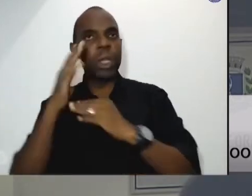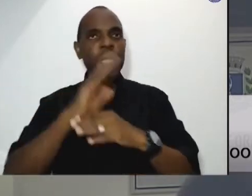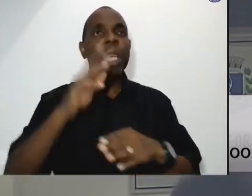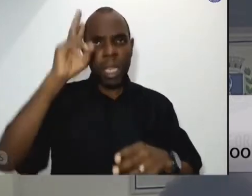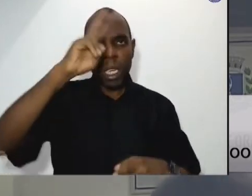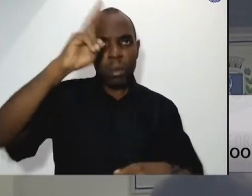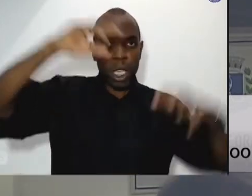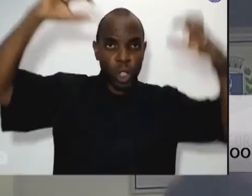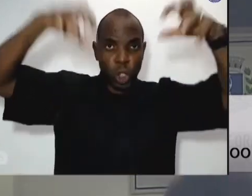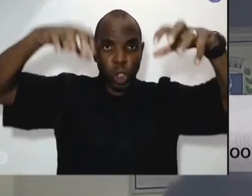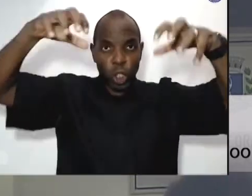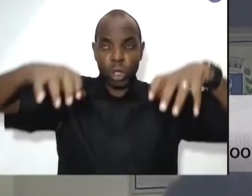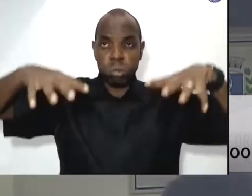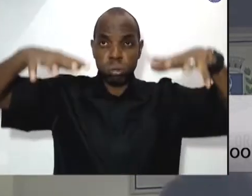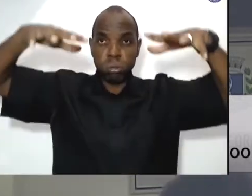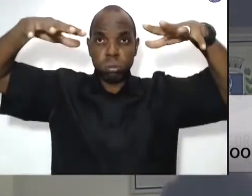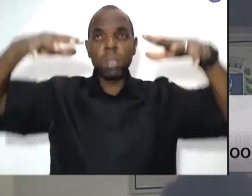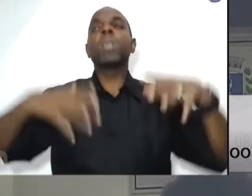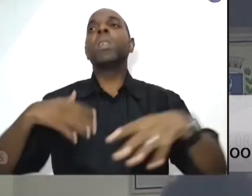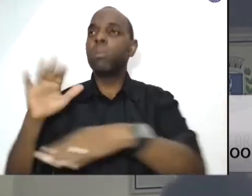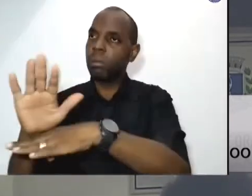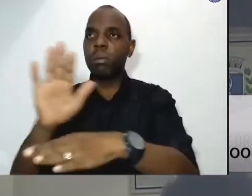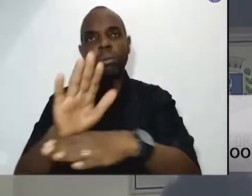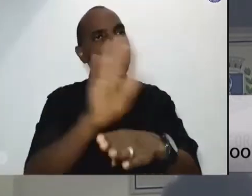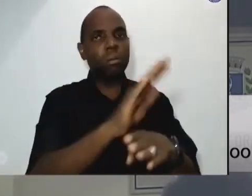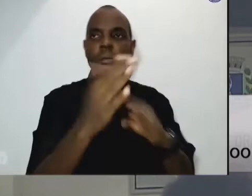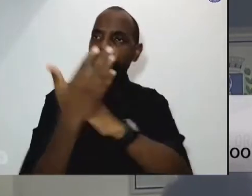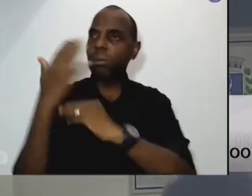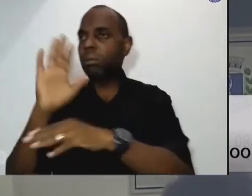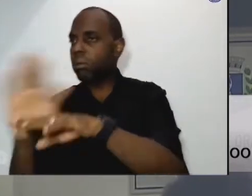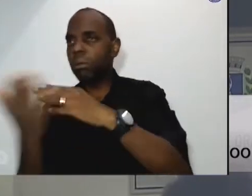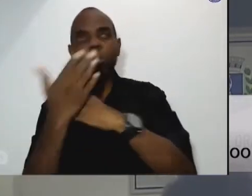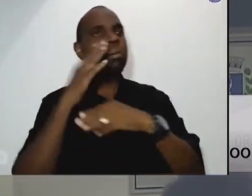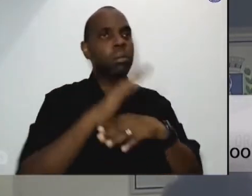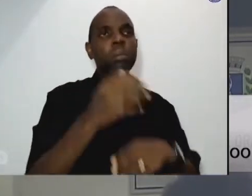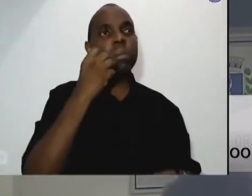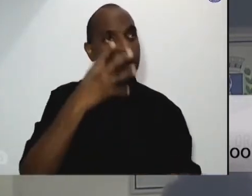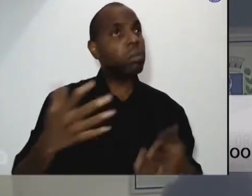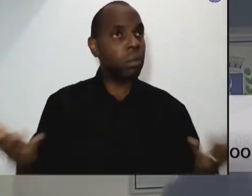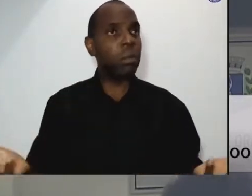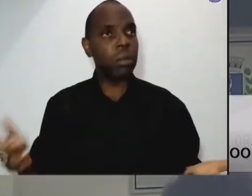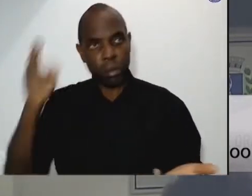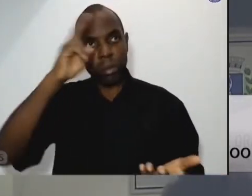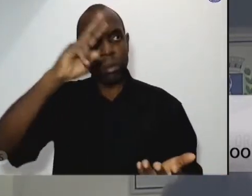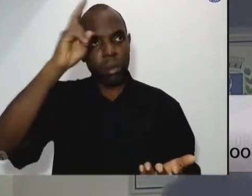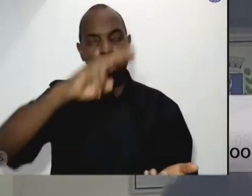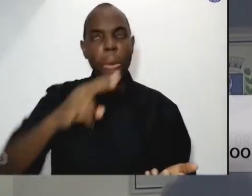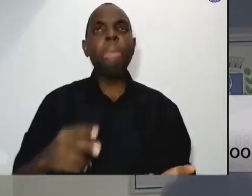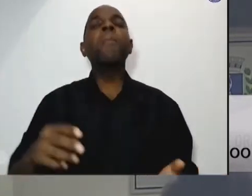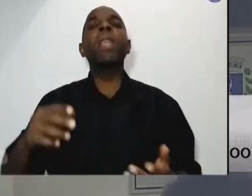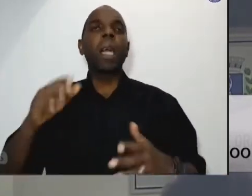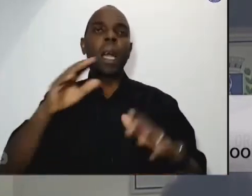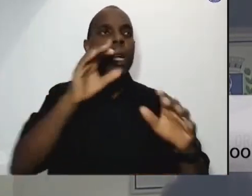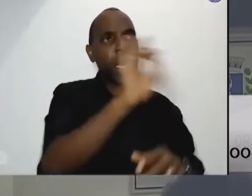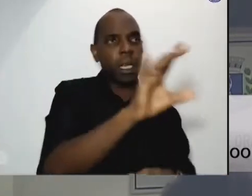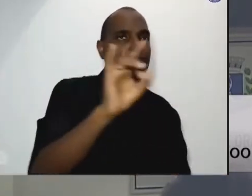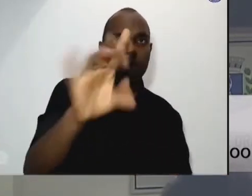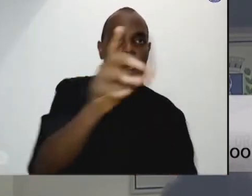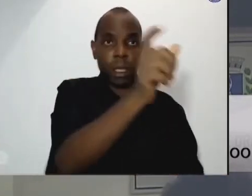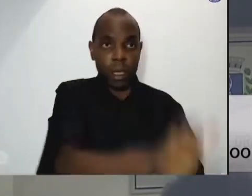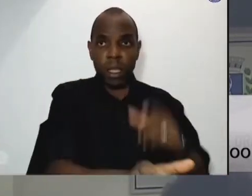Cada um, dentro da sua possibilidade, até dentro do que não podia, ajudou todas as pessoas